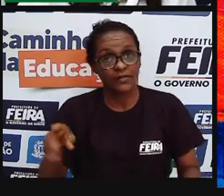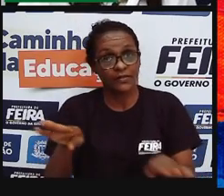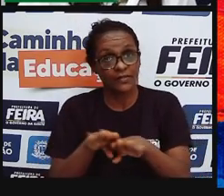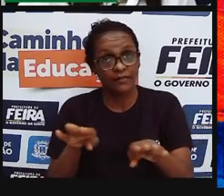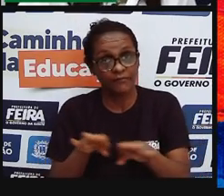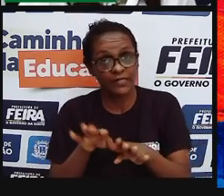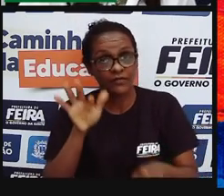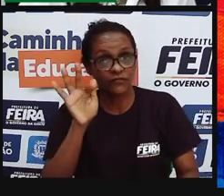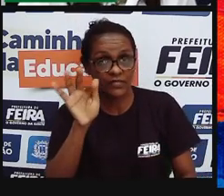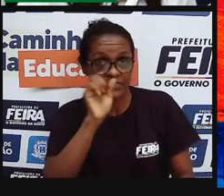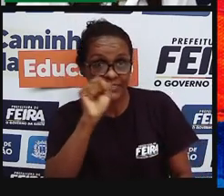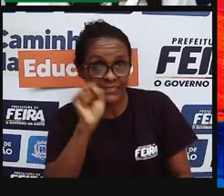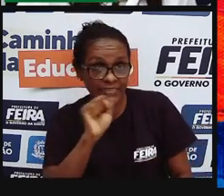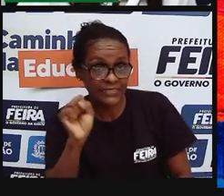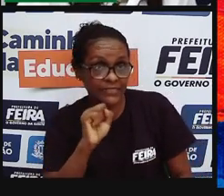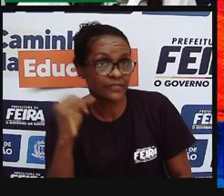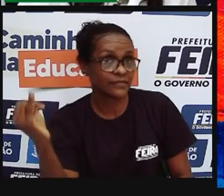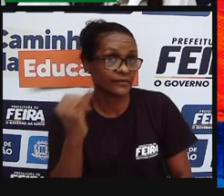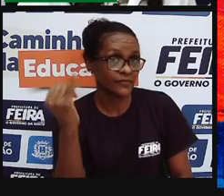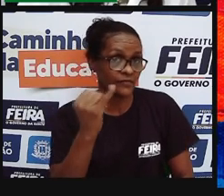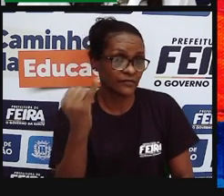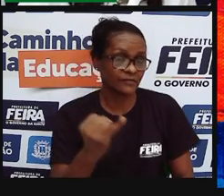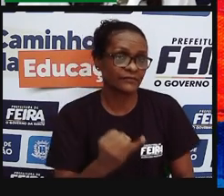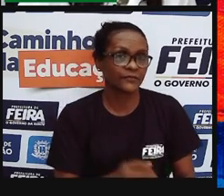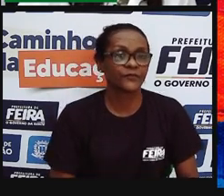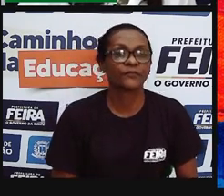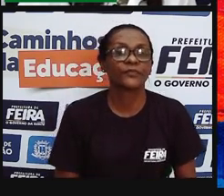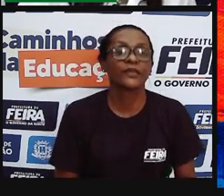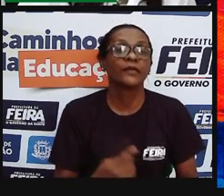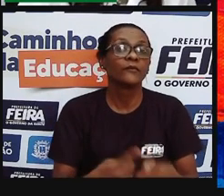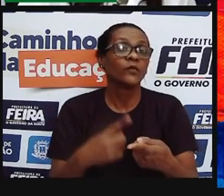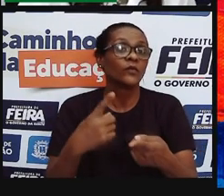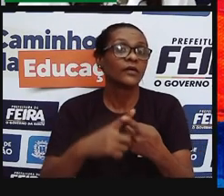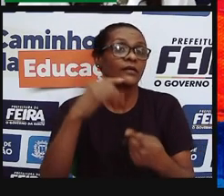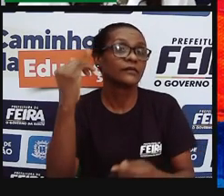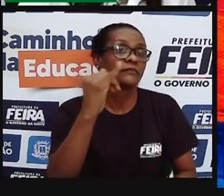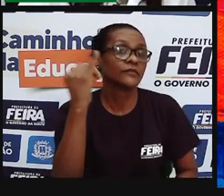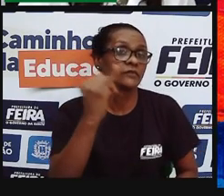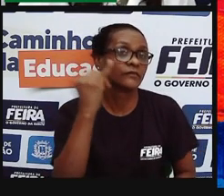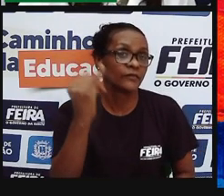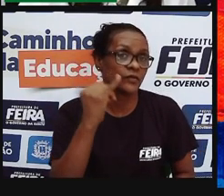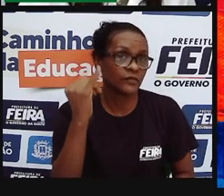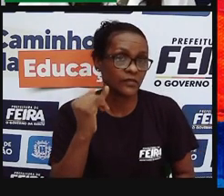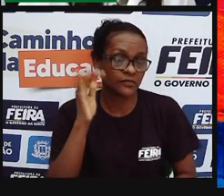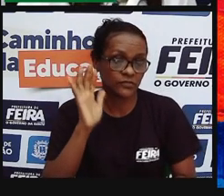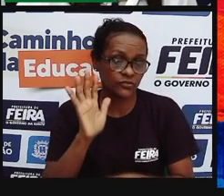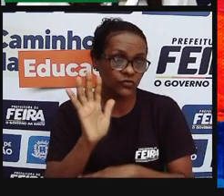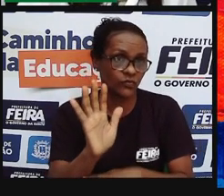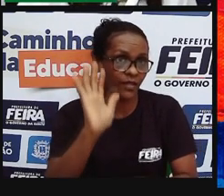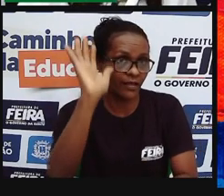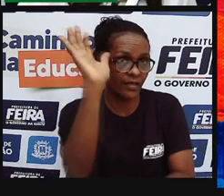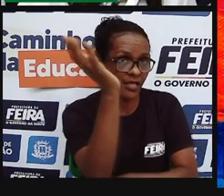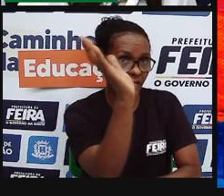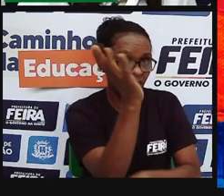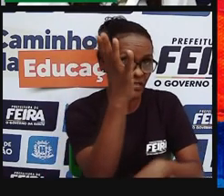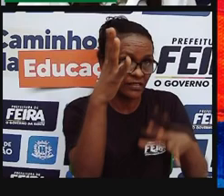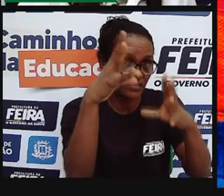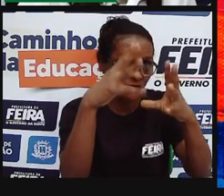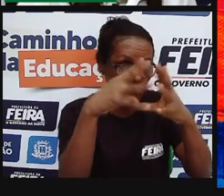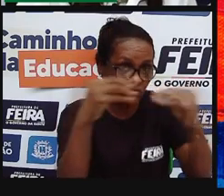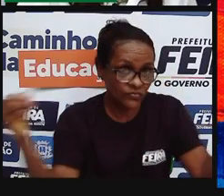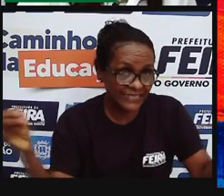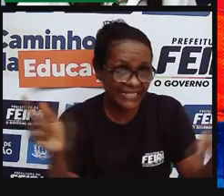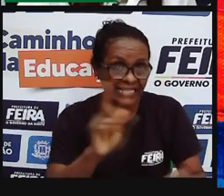justificar a importância das unidades de conservação para a preservação da biodiversidade e do patrimônio